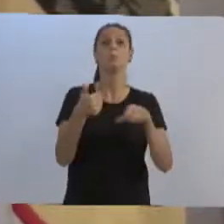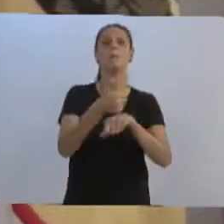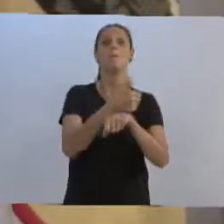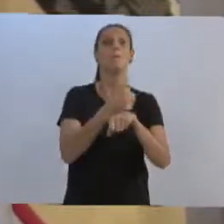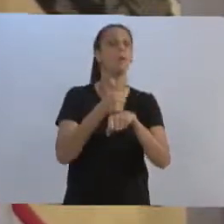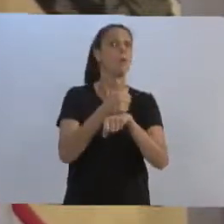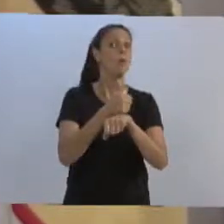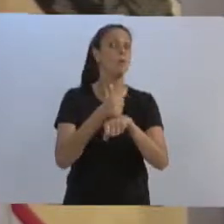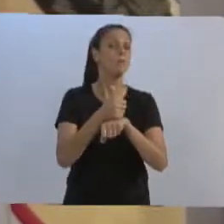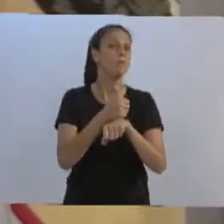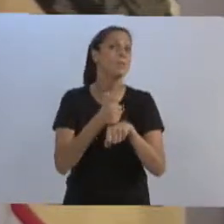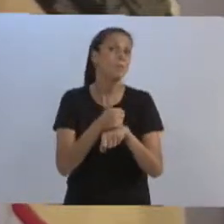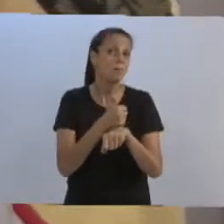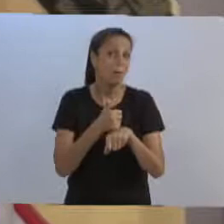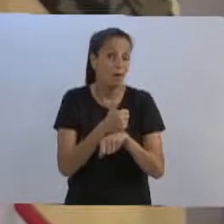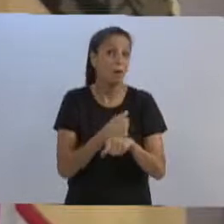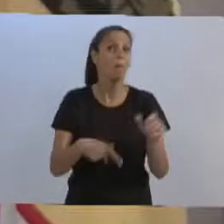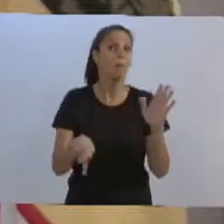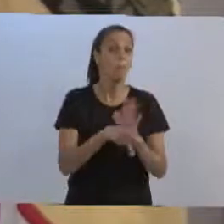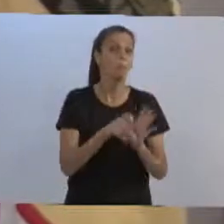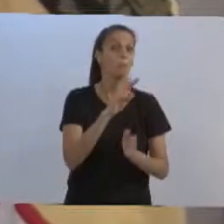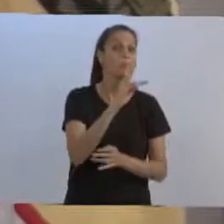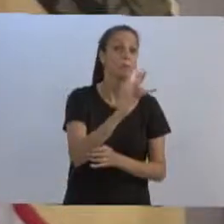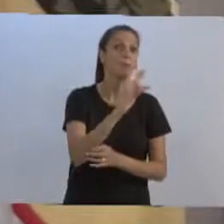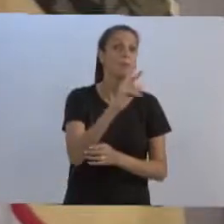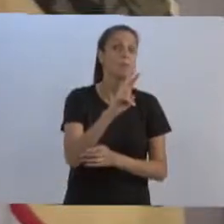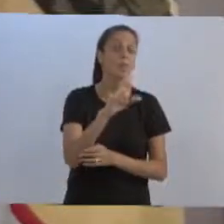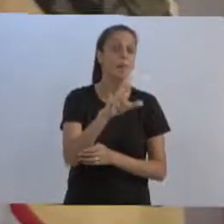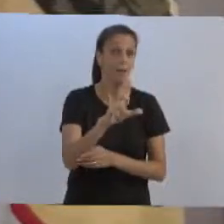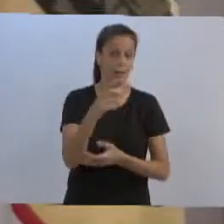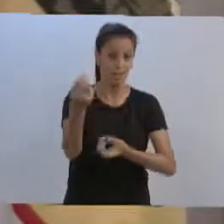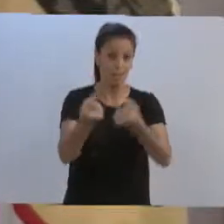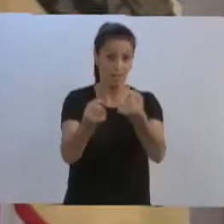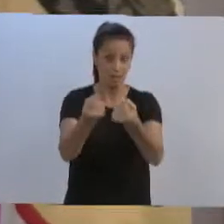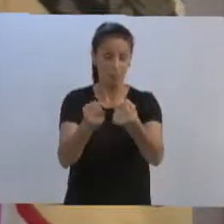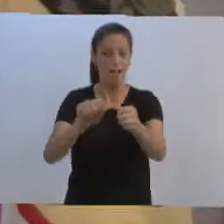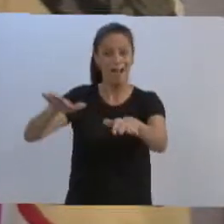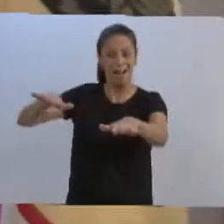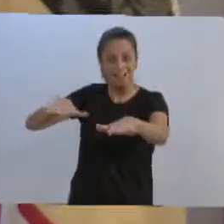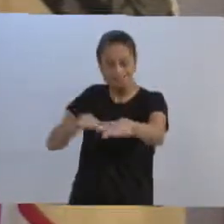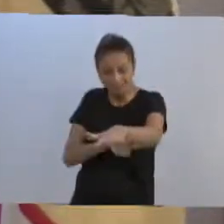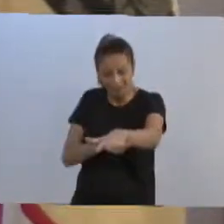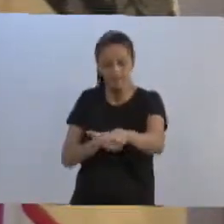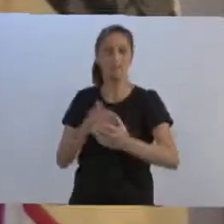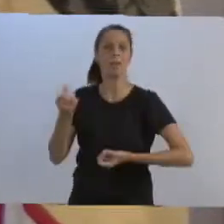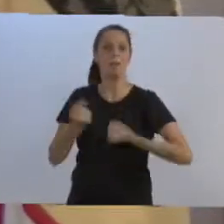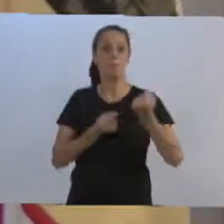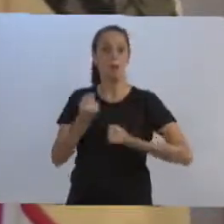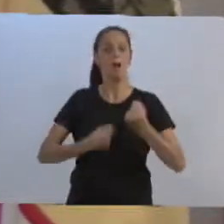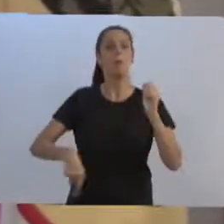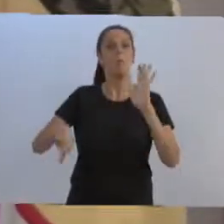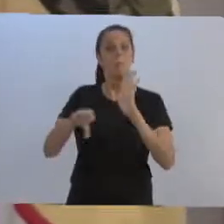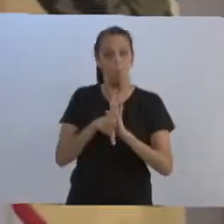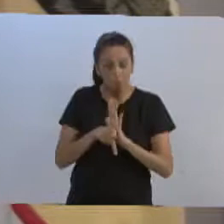vereador vai com o carro da prefeitura atrás, dirigido pelo seu assessor. É justo isso?